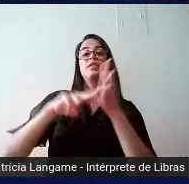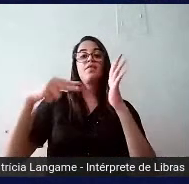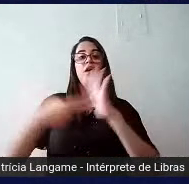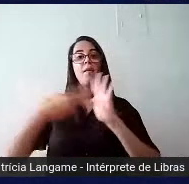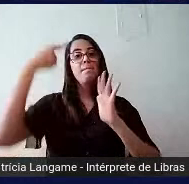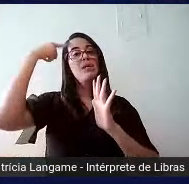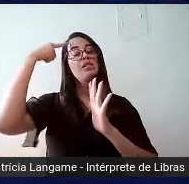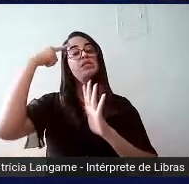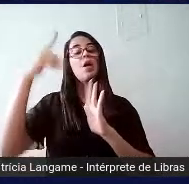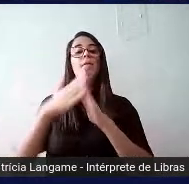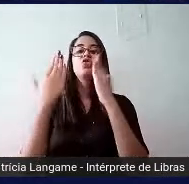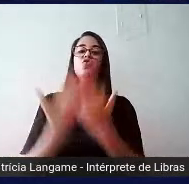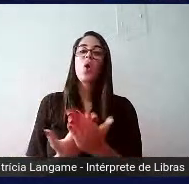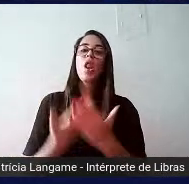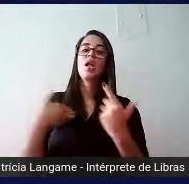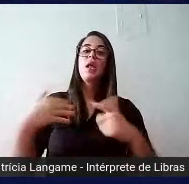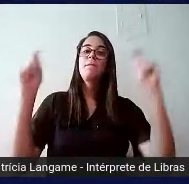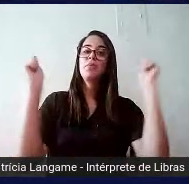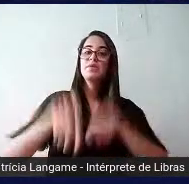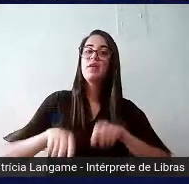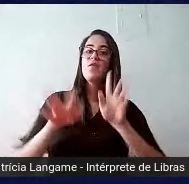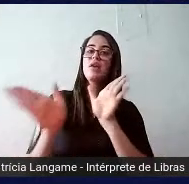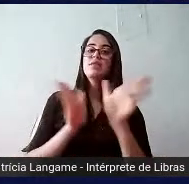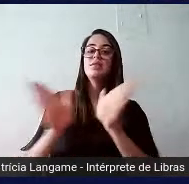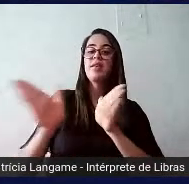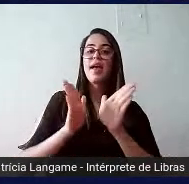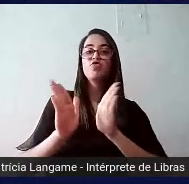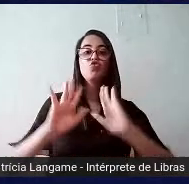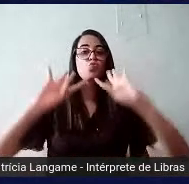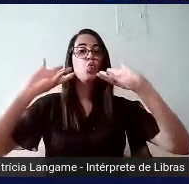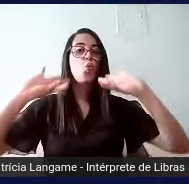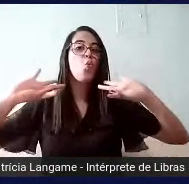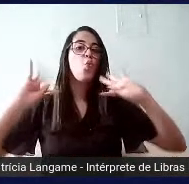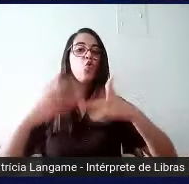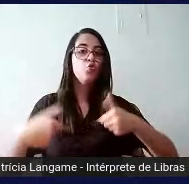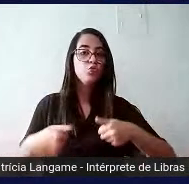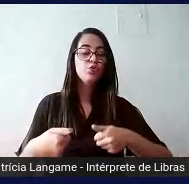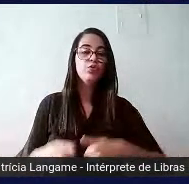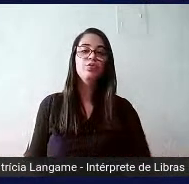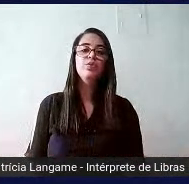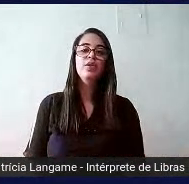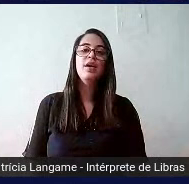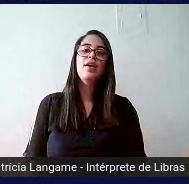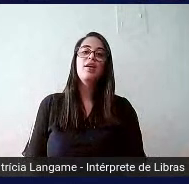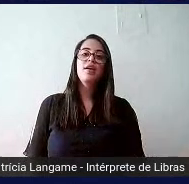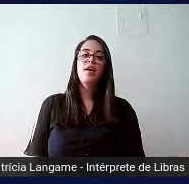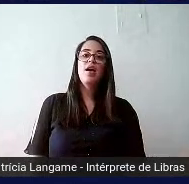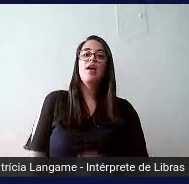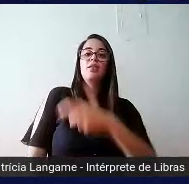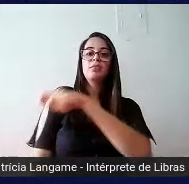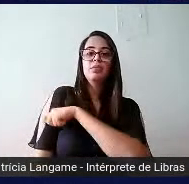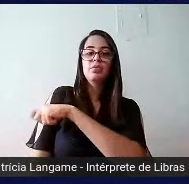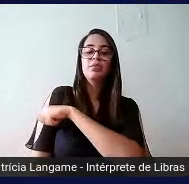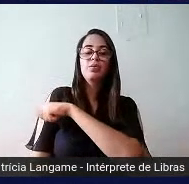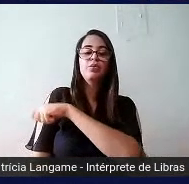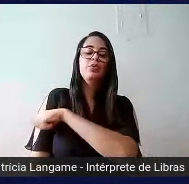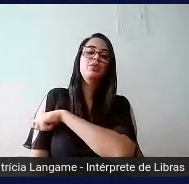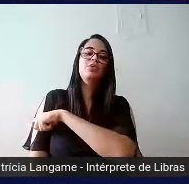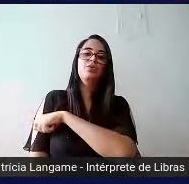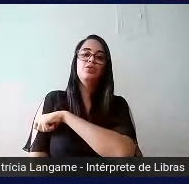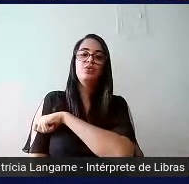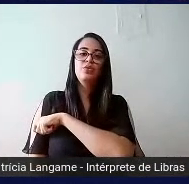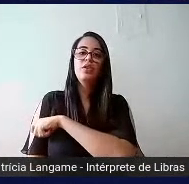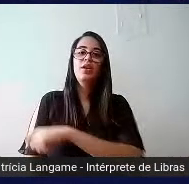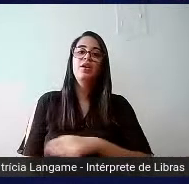escola em que é possível o acesso e a permanência de todos, todas e todos alunos, um dos mecanismos de seleção e discriminação até